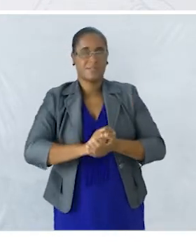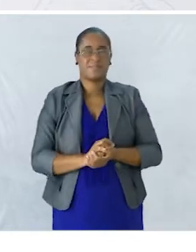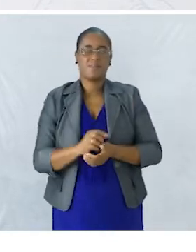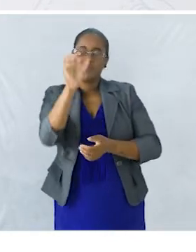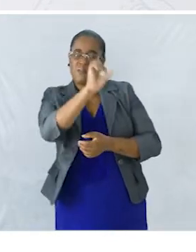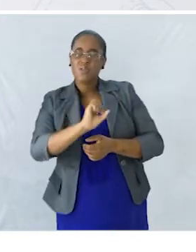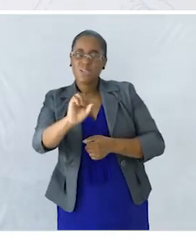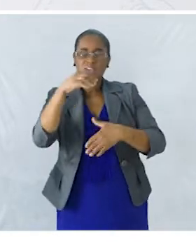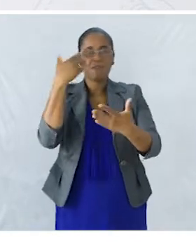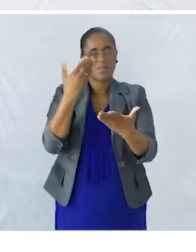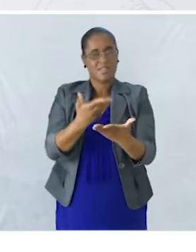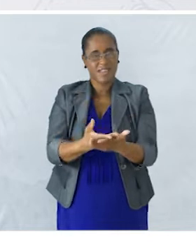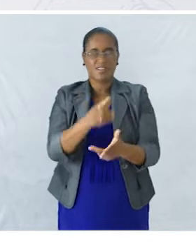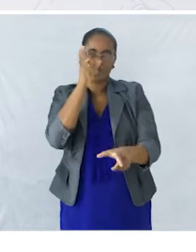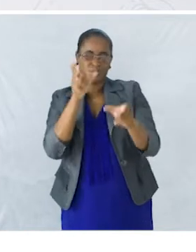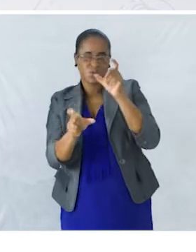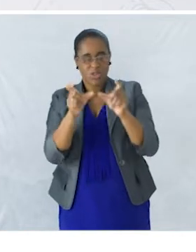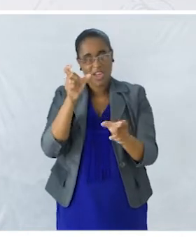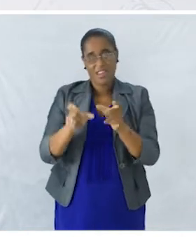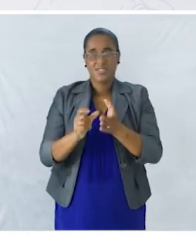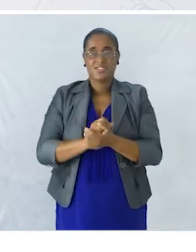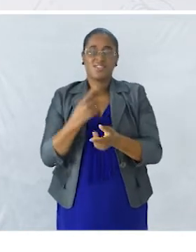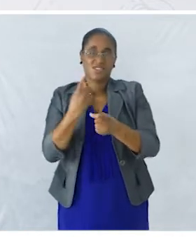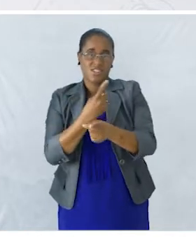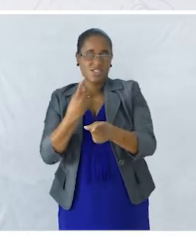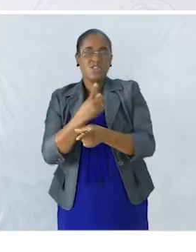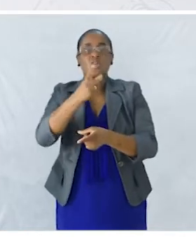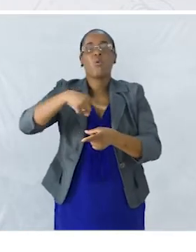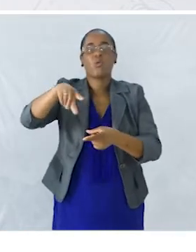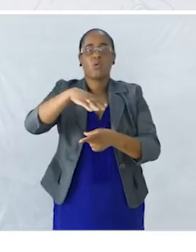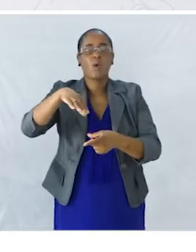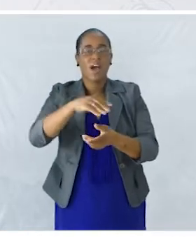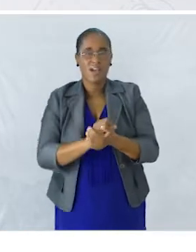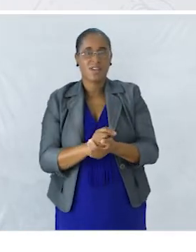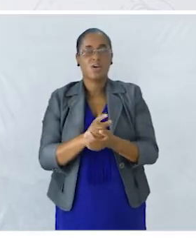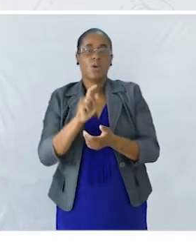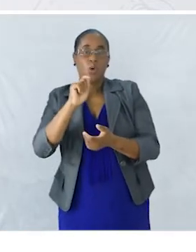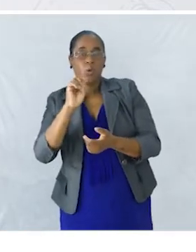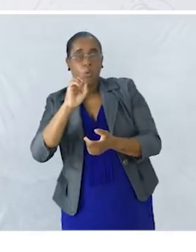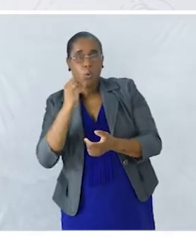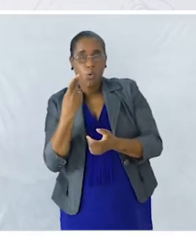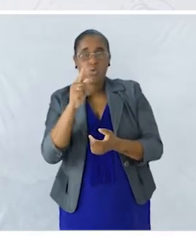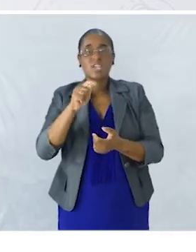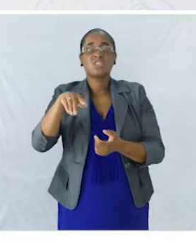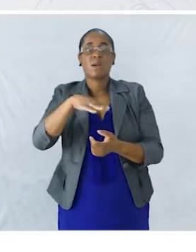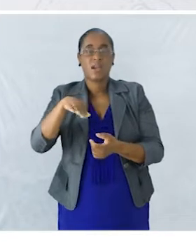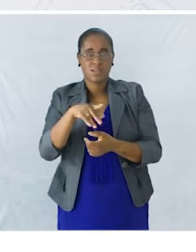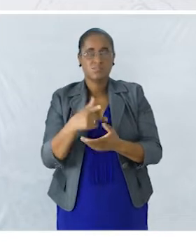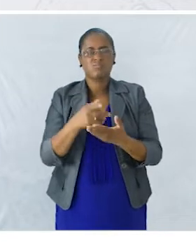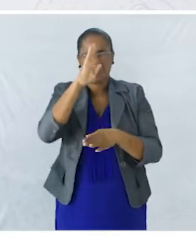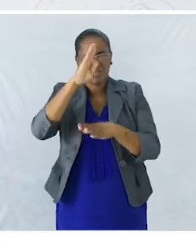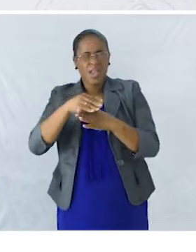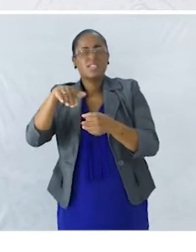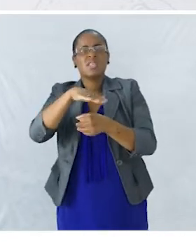apresentar As personagens E as suas características O lugar O espaço Onde se desenrola a ação E o